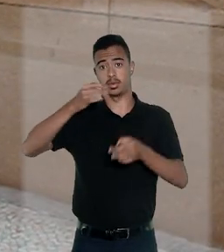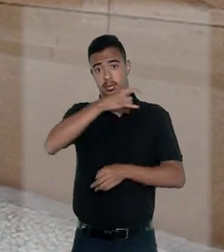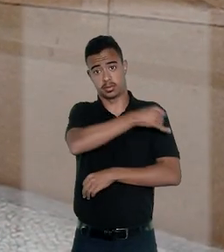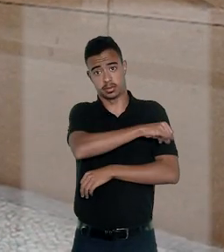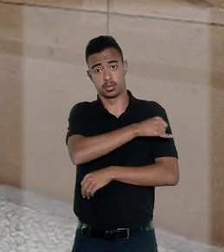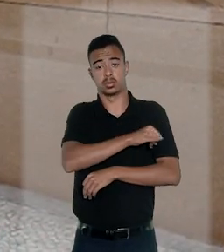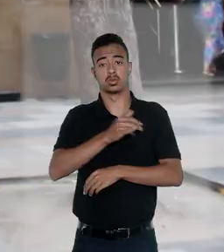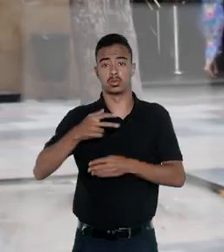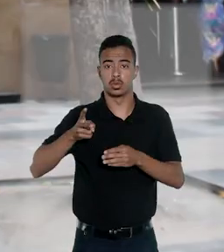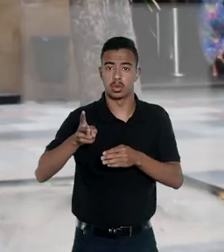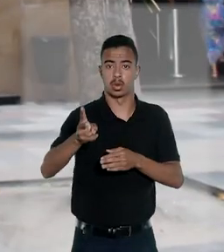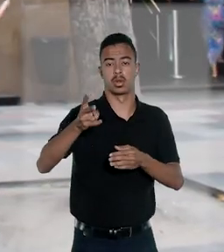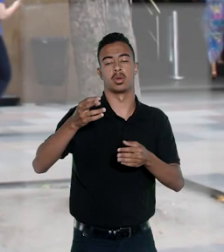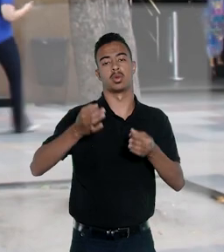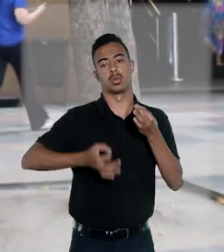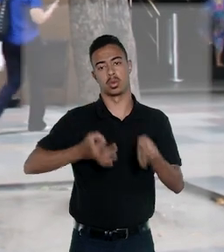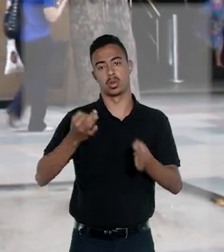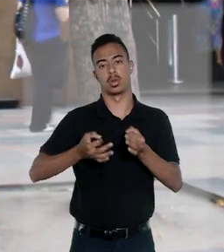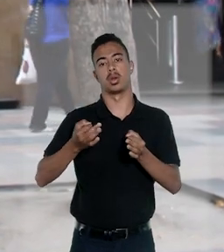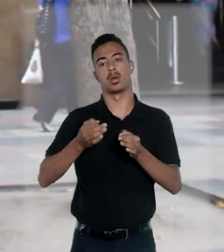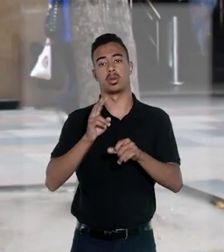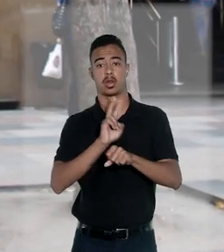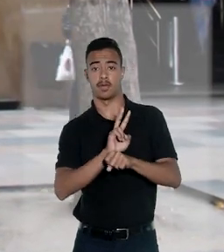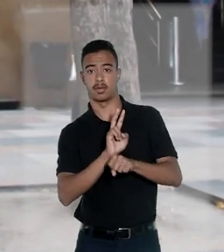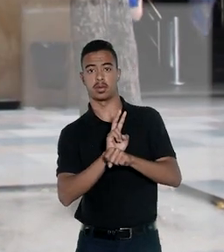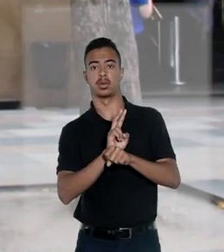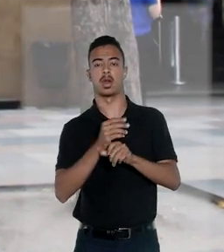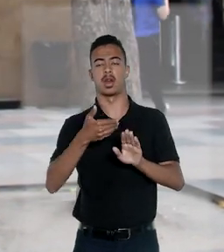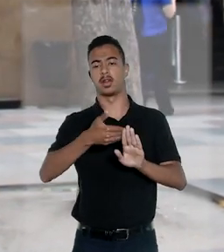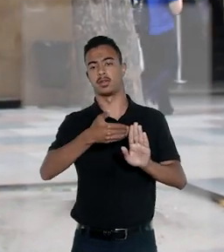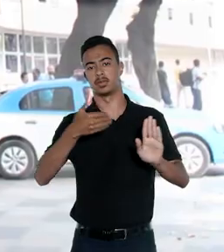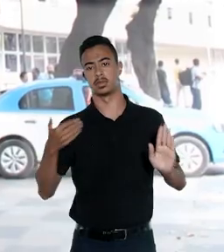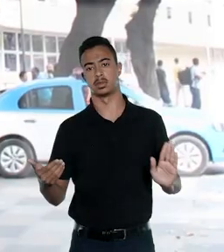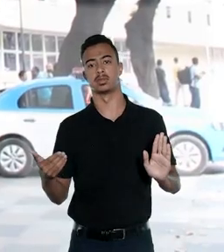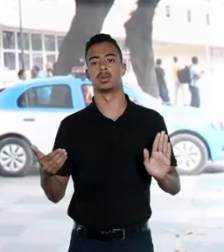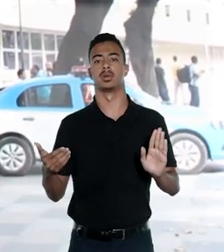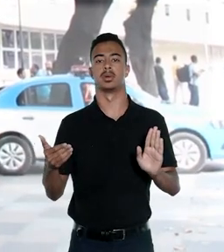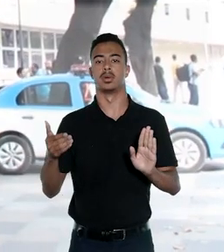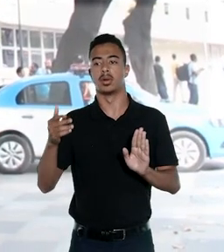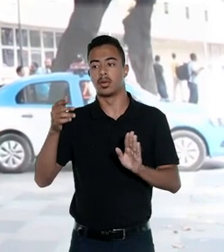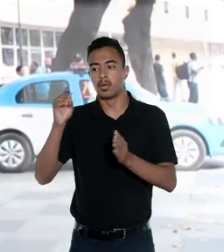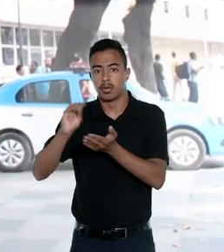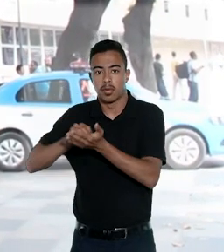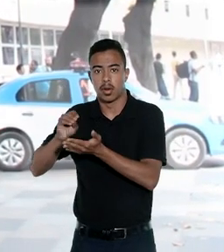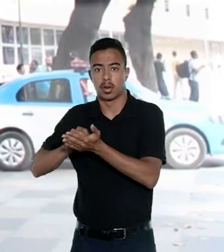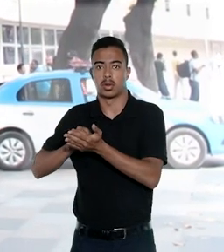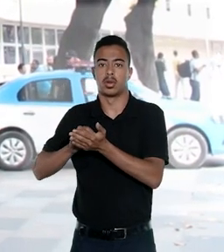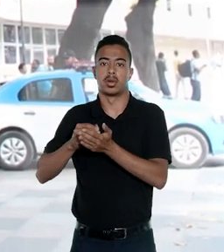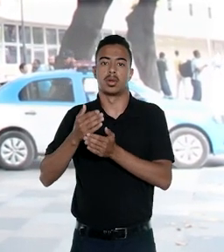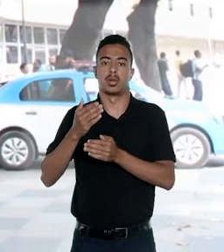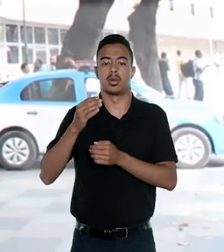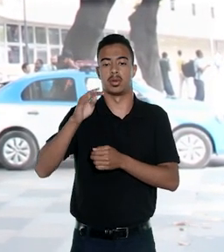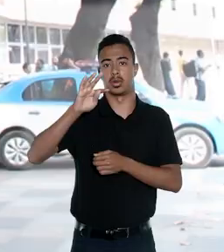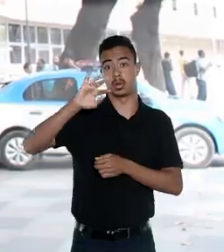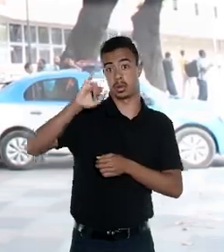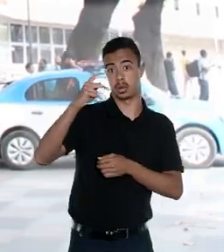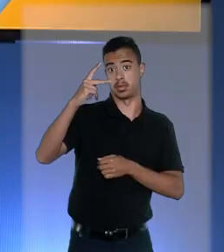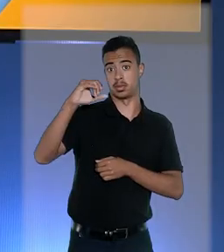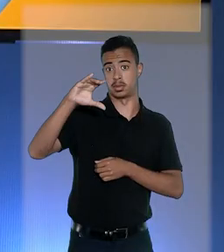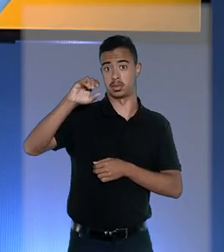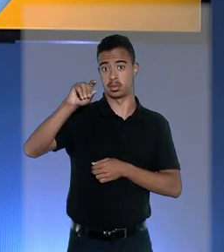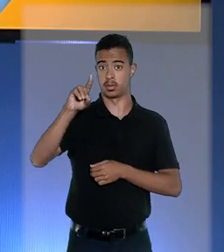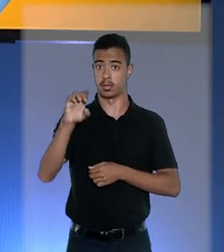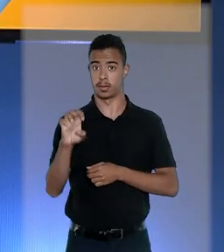Fluminense que prossiga no julgamento das alegações da defesa, afastada a tese de ausência de tipicidade.